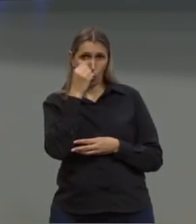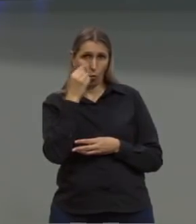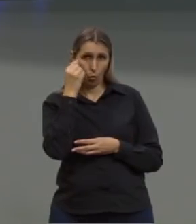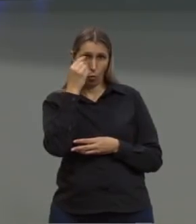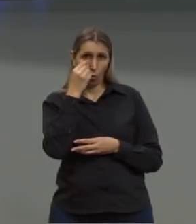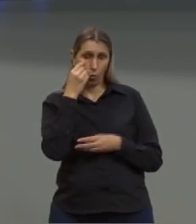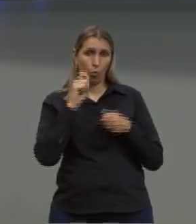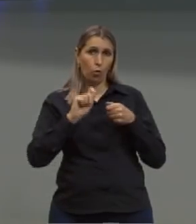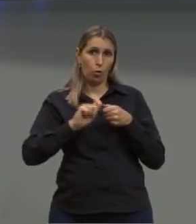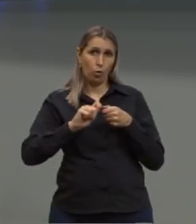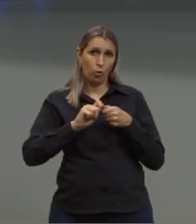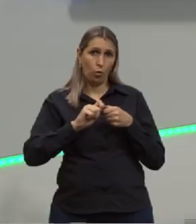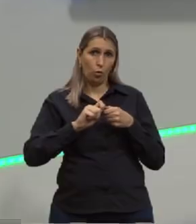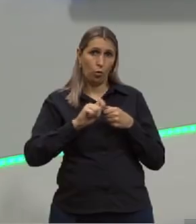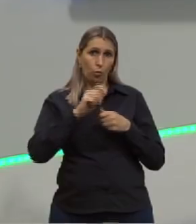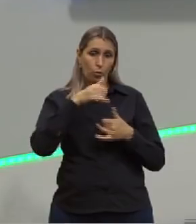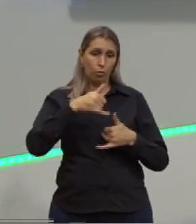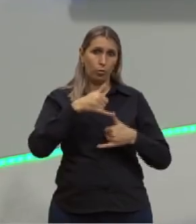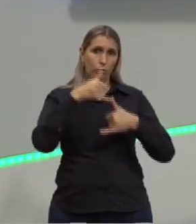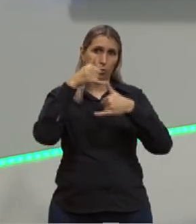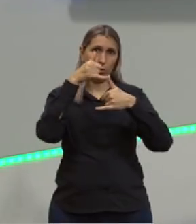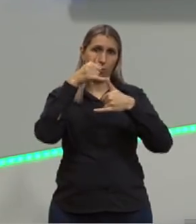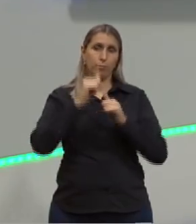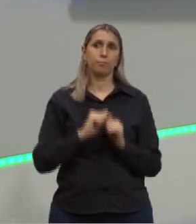por lipídios.